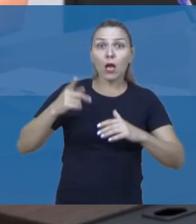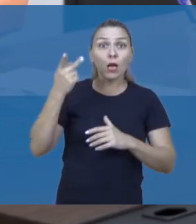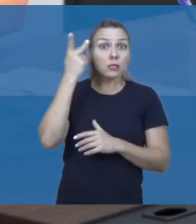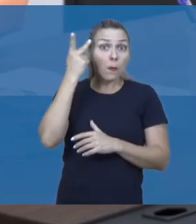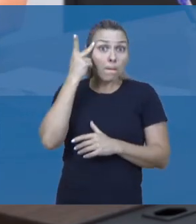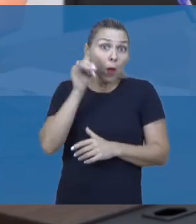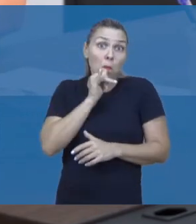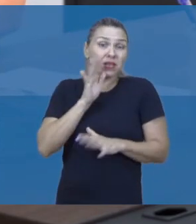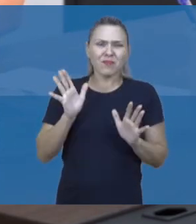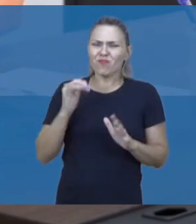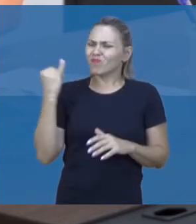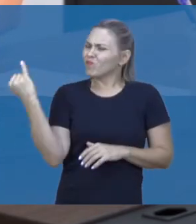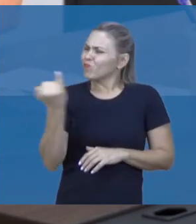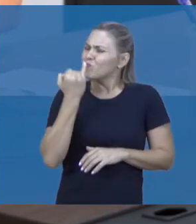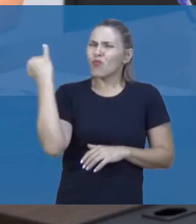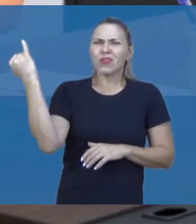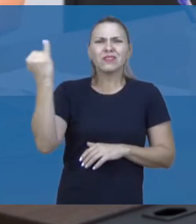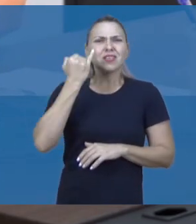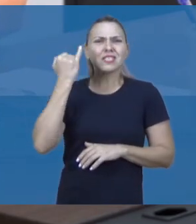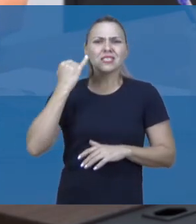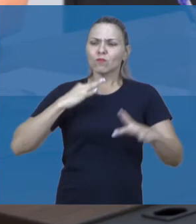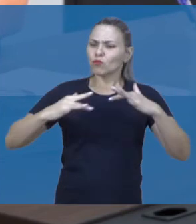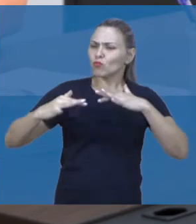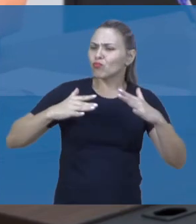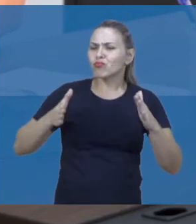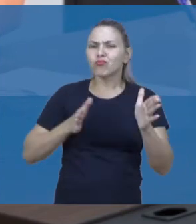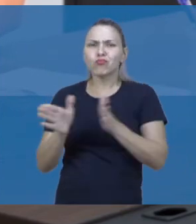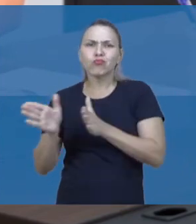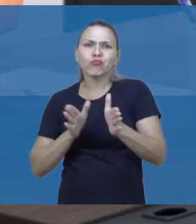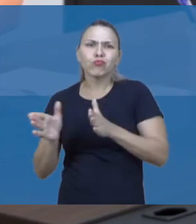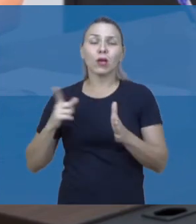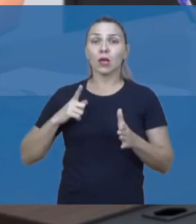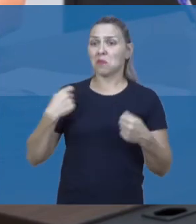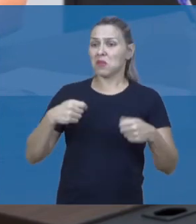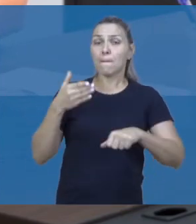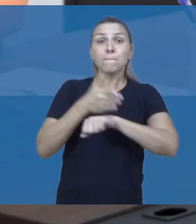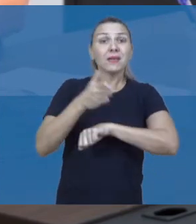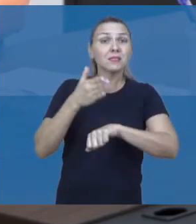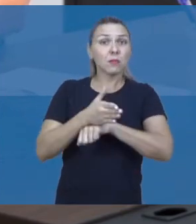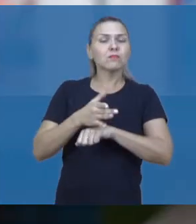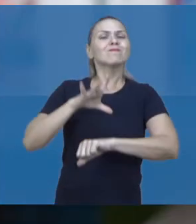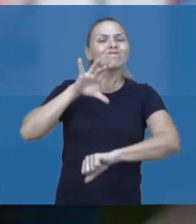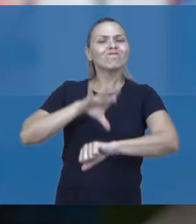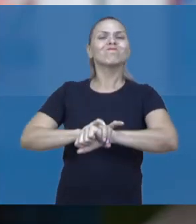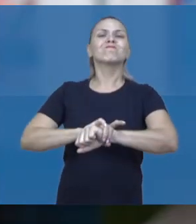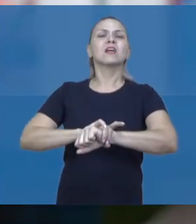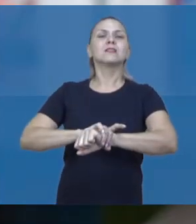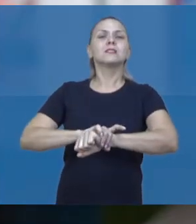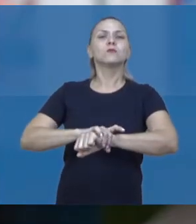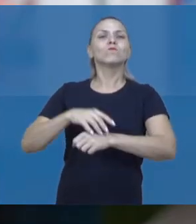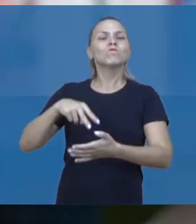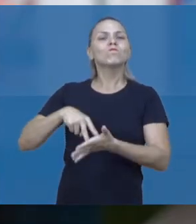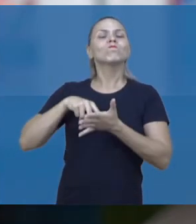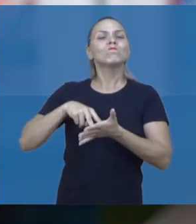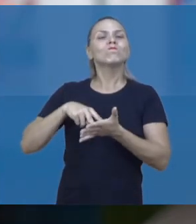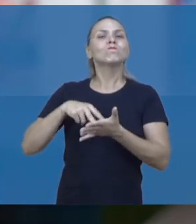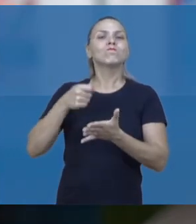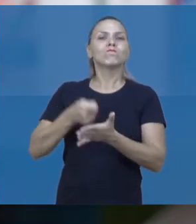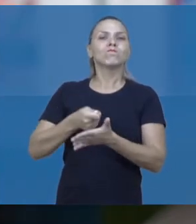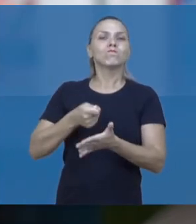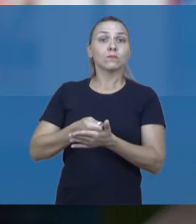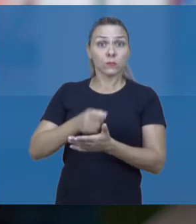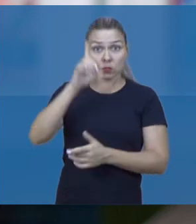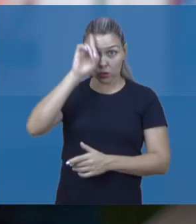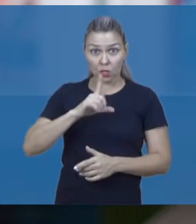ela é crucial. Você não consegue participar se você não tiver isso garantido. Em relação à mobilidade social, a gente pega